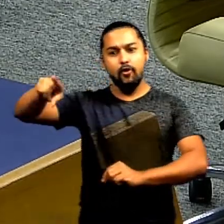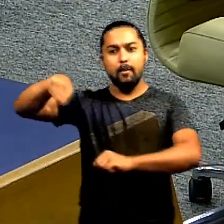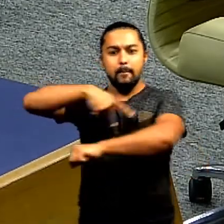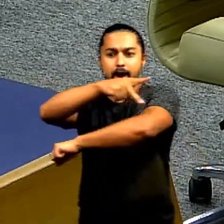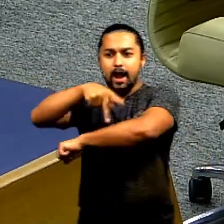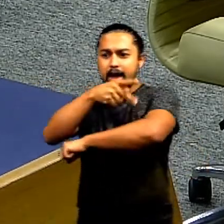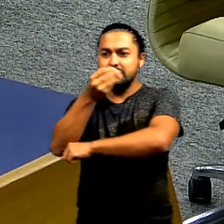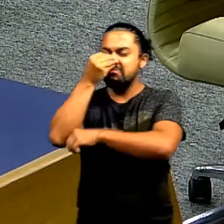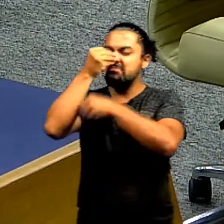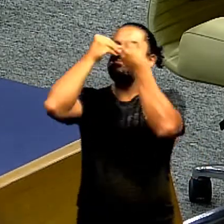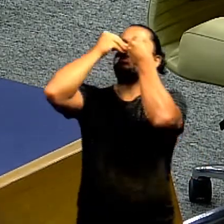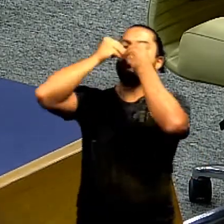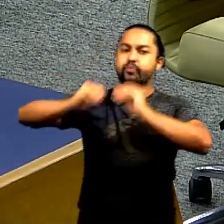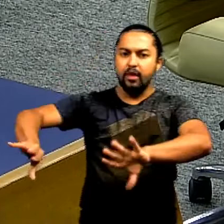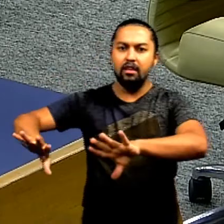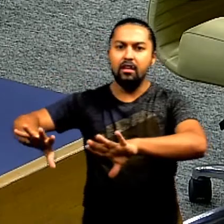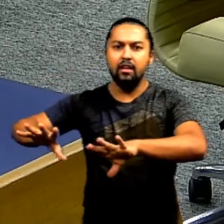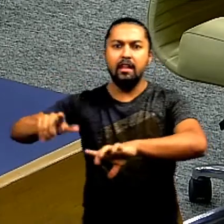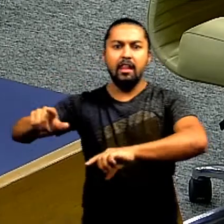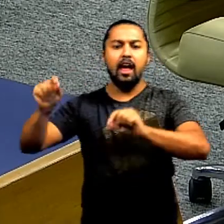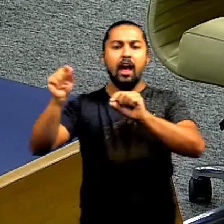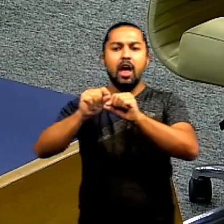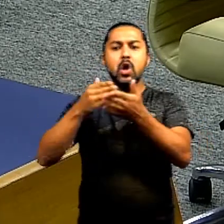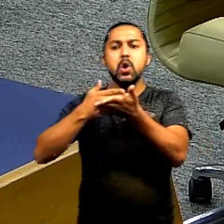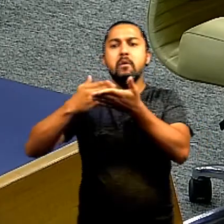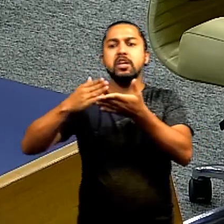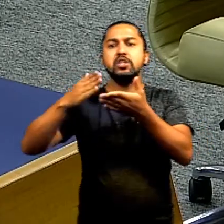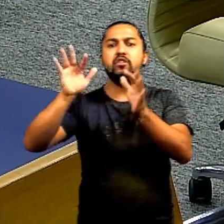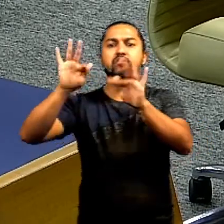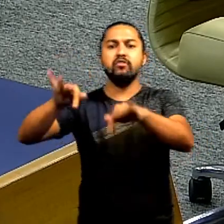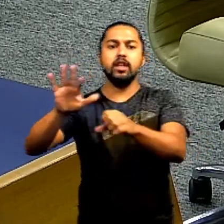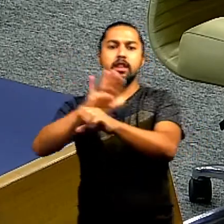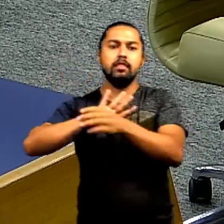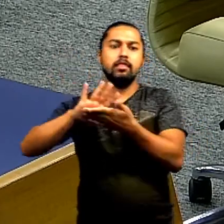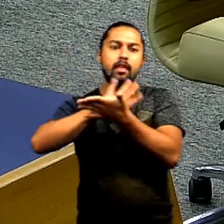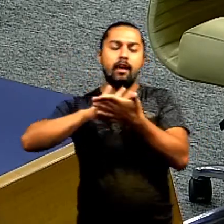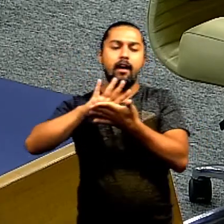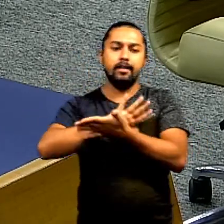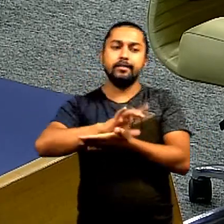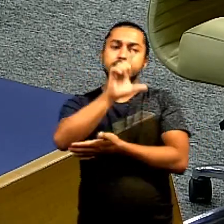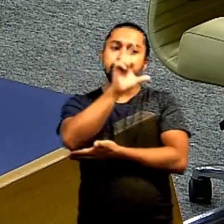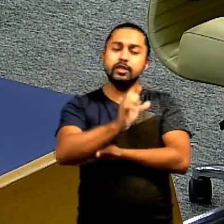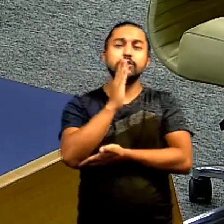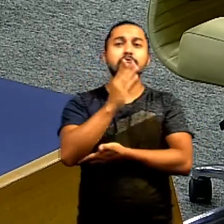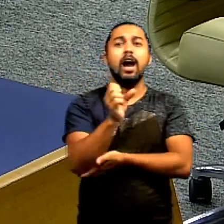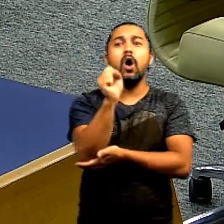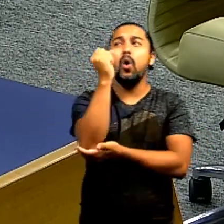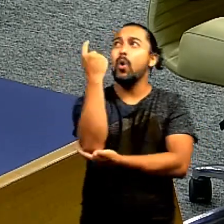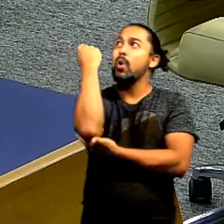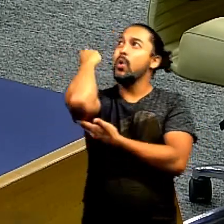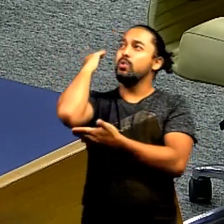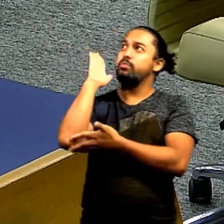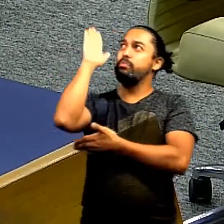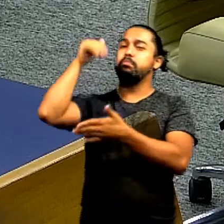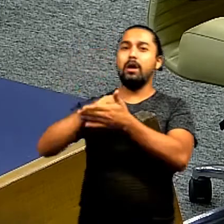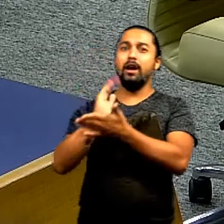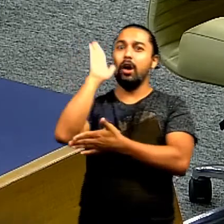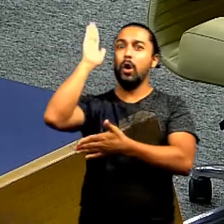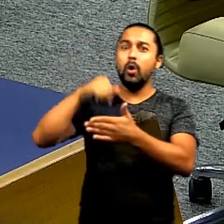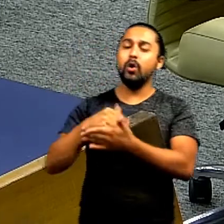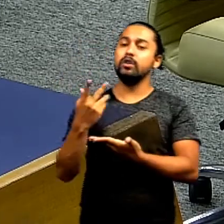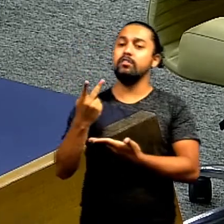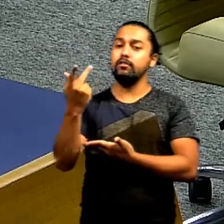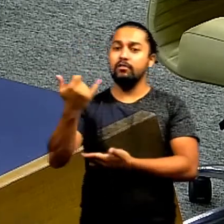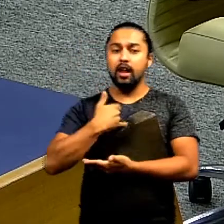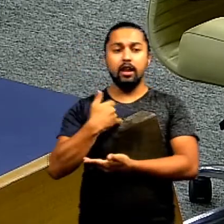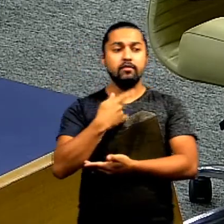abandonada pelo poder público que começou e não terminou agora vossa excelência um homem com oito mandatos eu disse foi para o